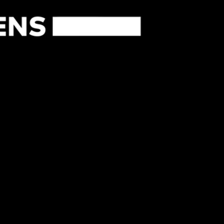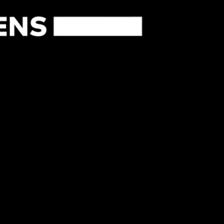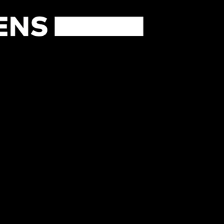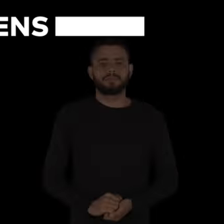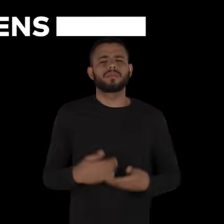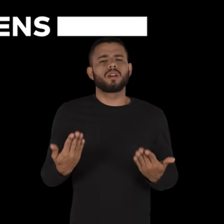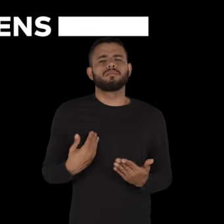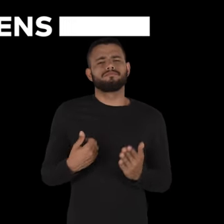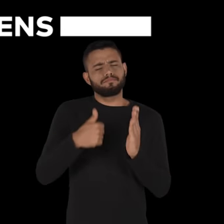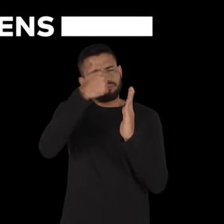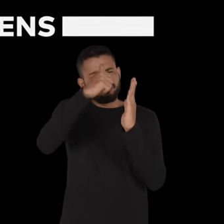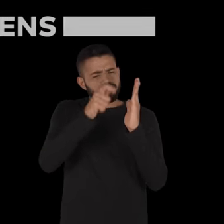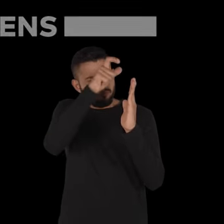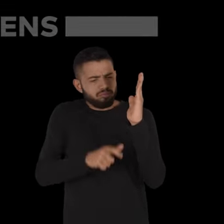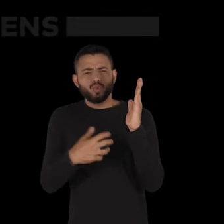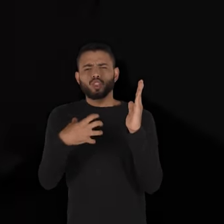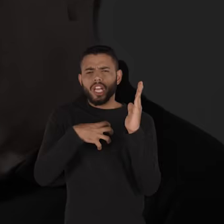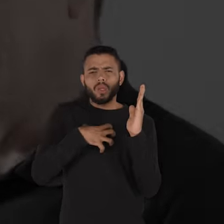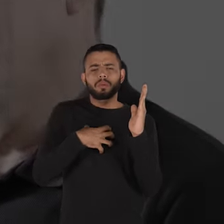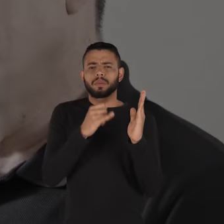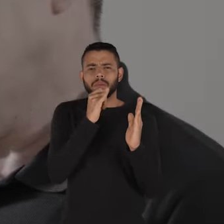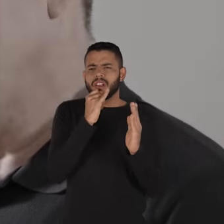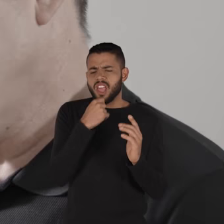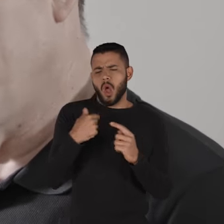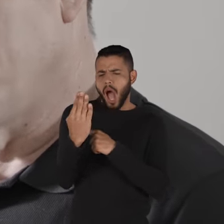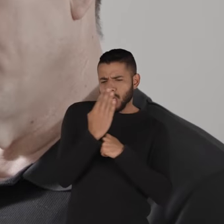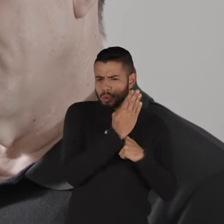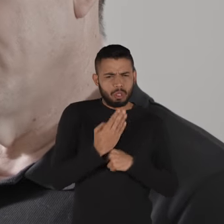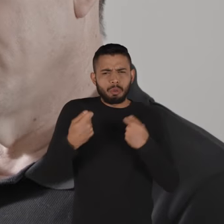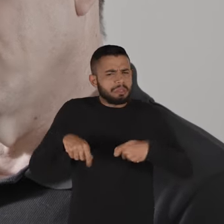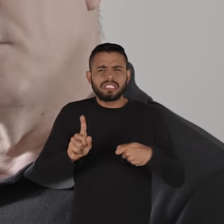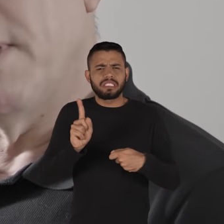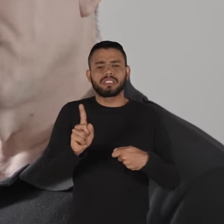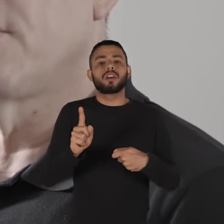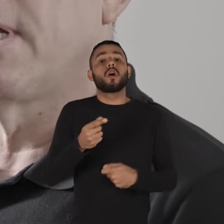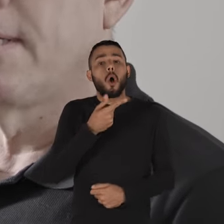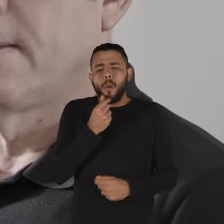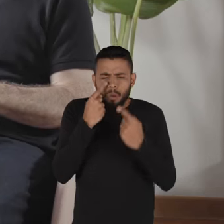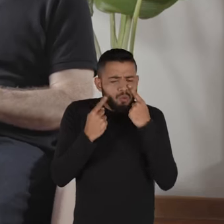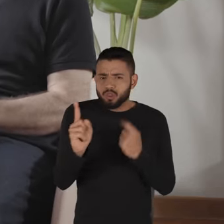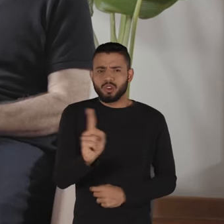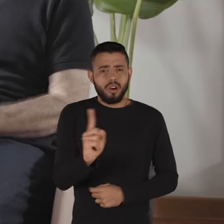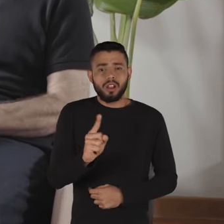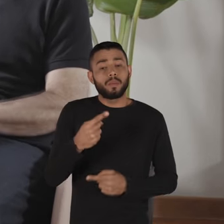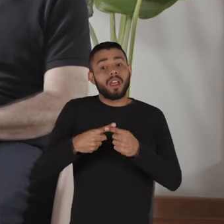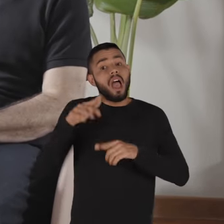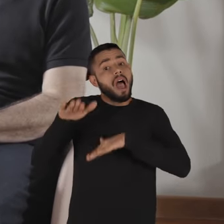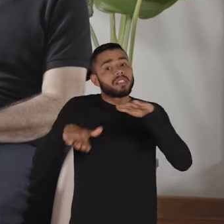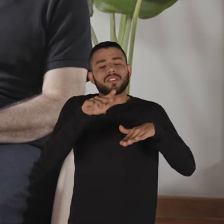pastor da Igreja Batista. Esses estereótipos de que eu não preciso de ajuda, homem não chora, que